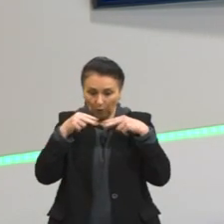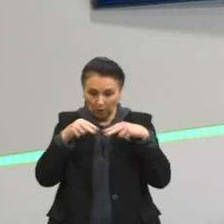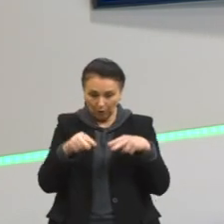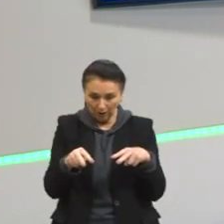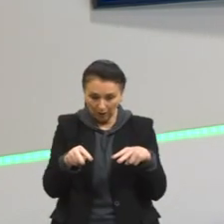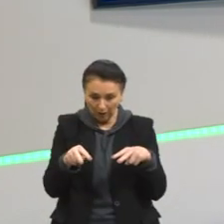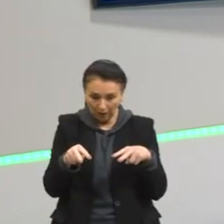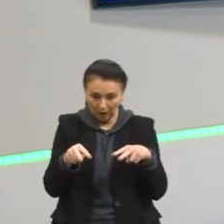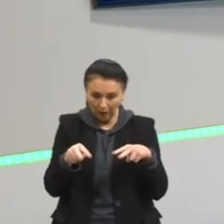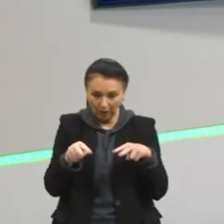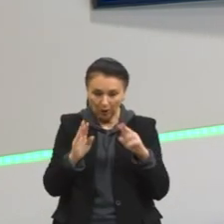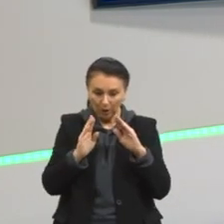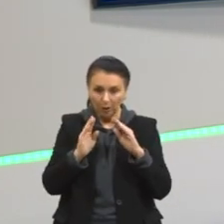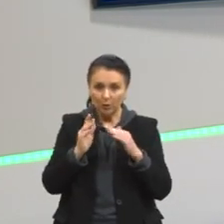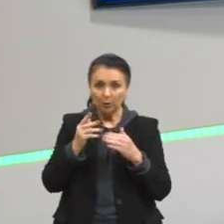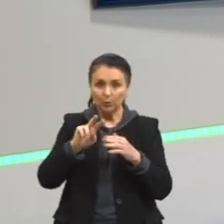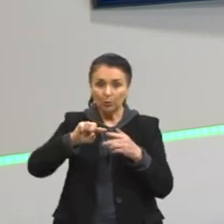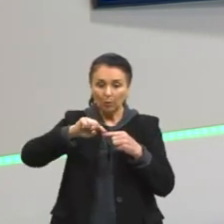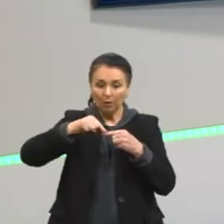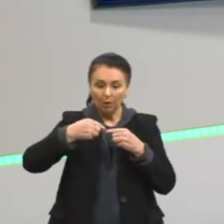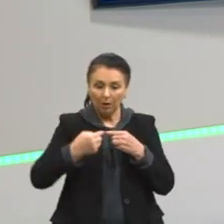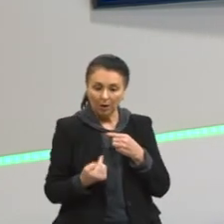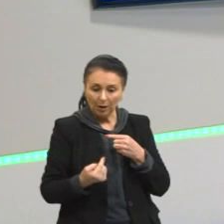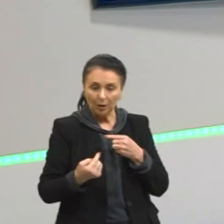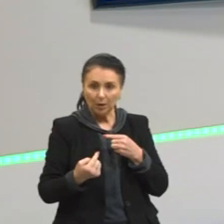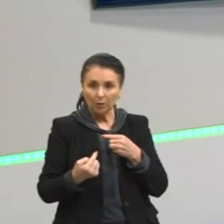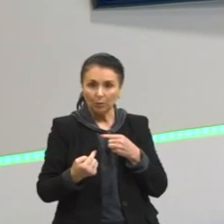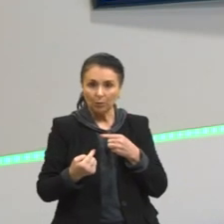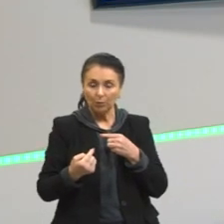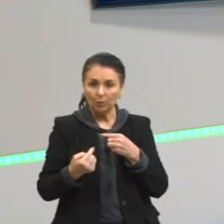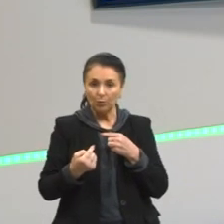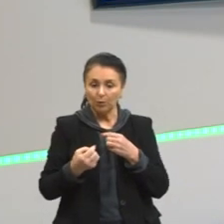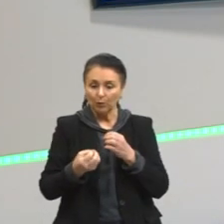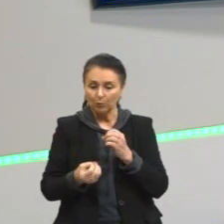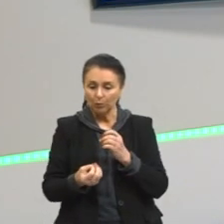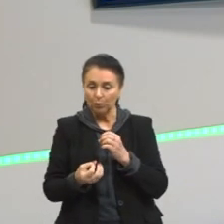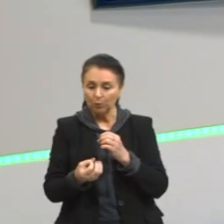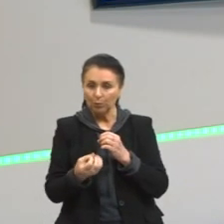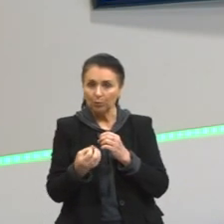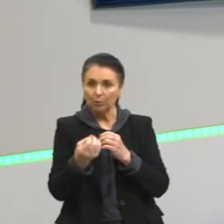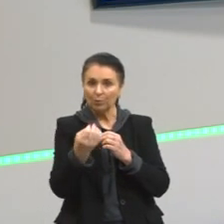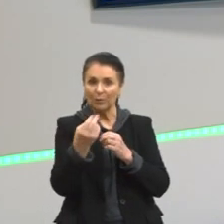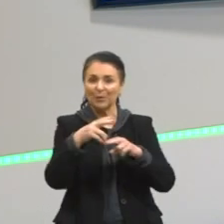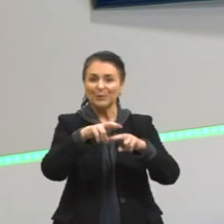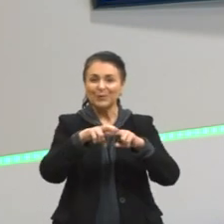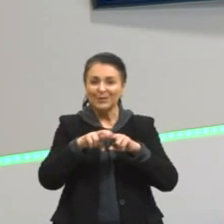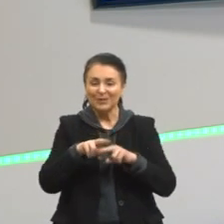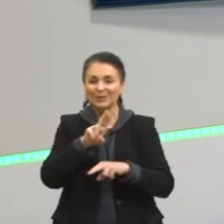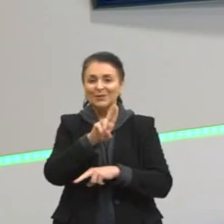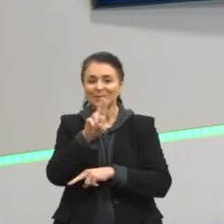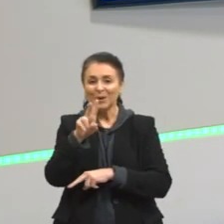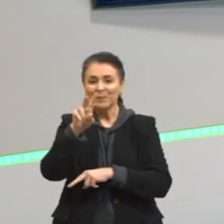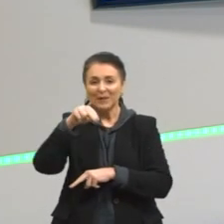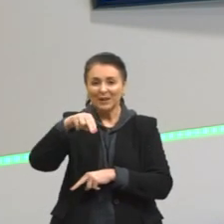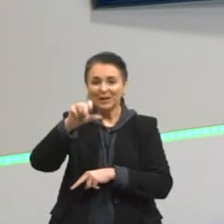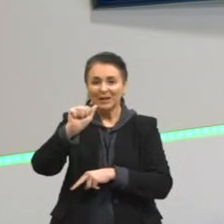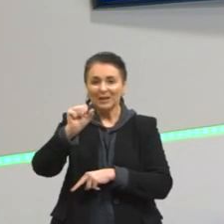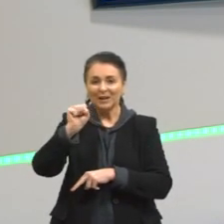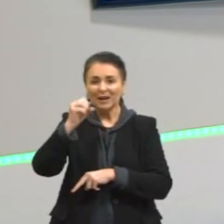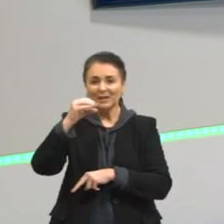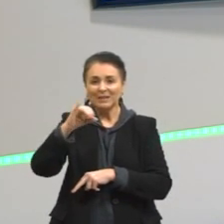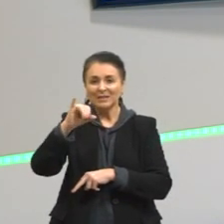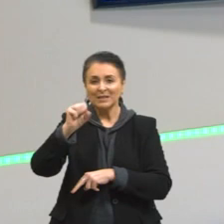próprio reflexo no lago. Porque ele gostava muito de si. Daí que vem a expressão narcisista. mas aqui